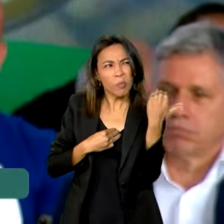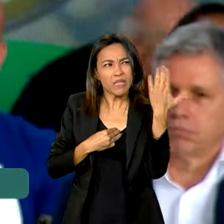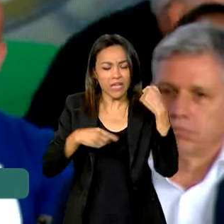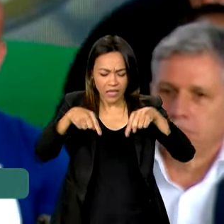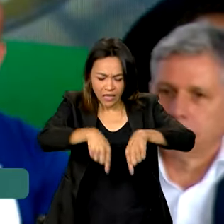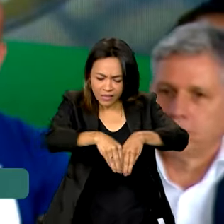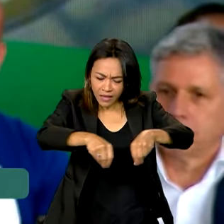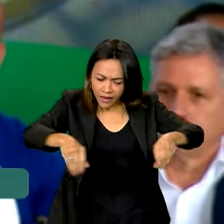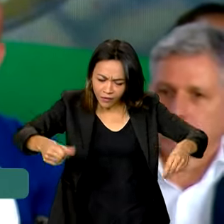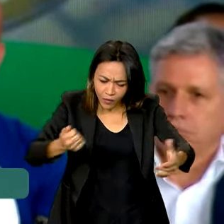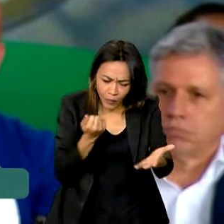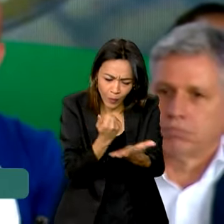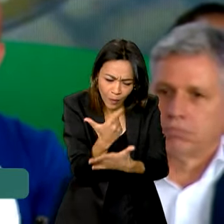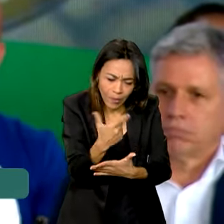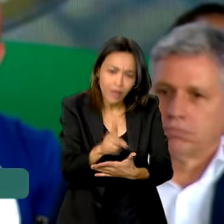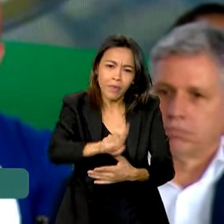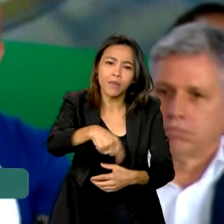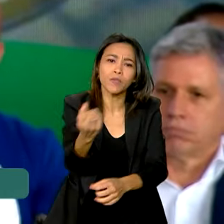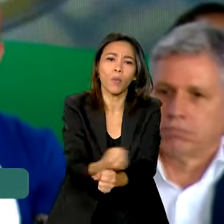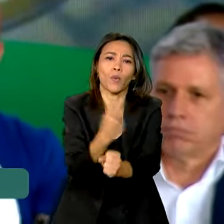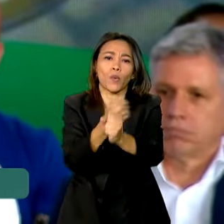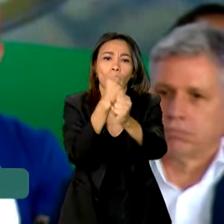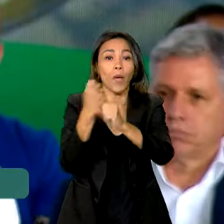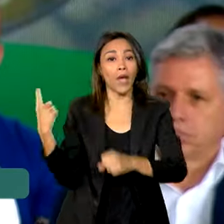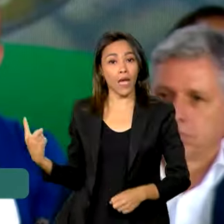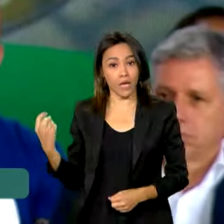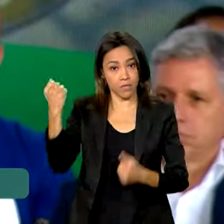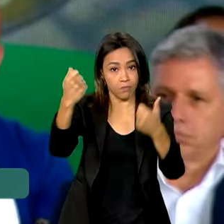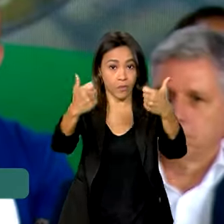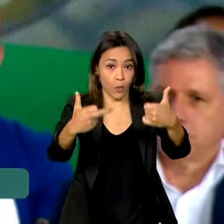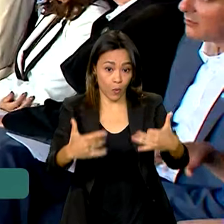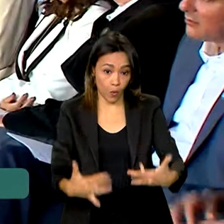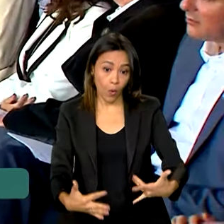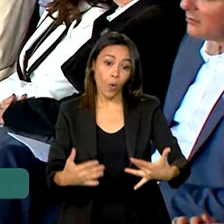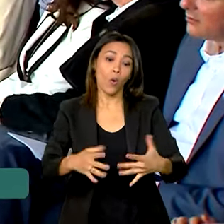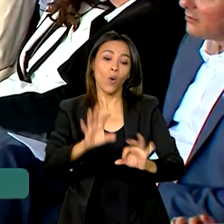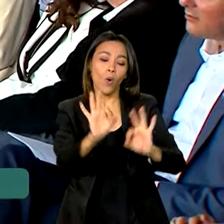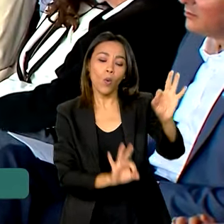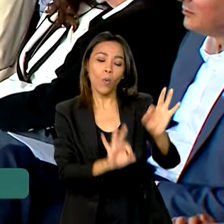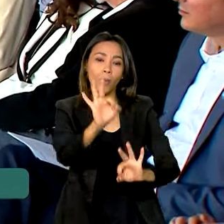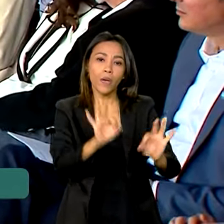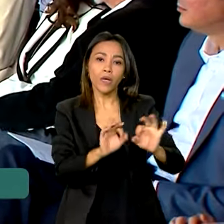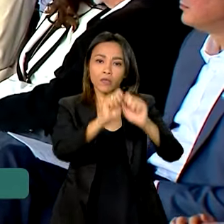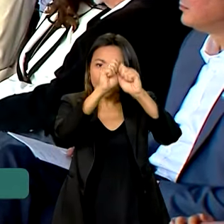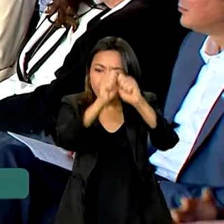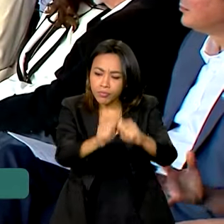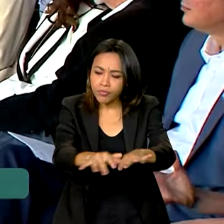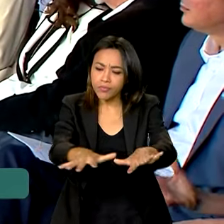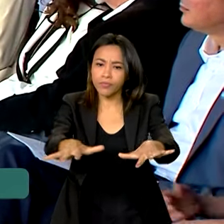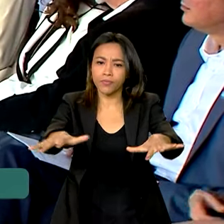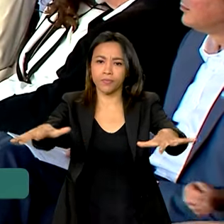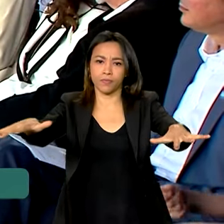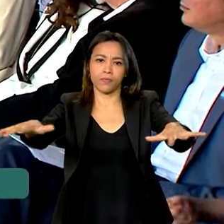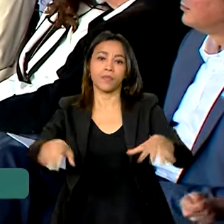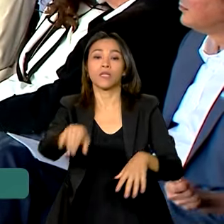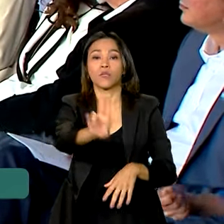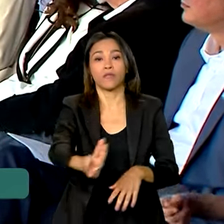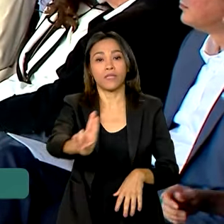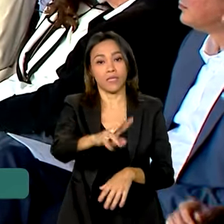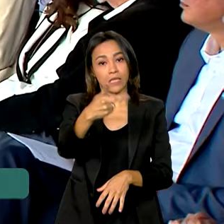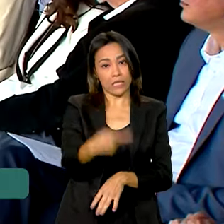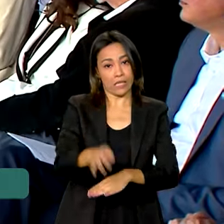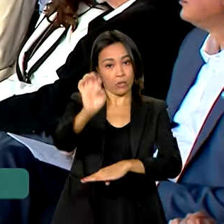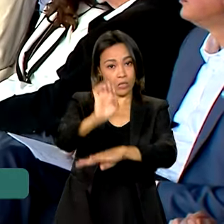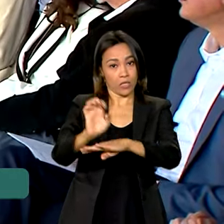foi adquirido para a obra. Ele explicou o plano de expansão da Universidade Federal de São Paulo.